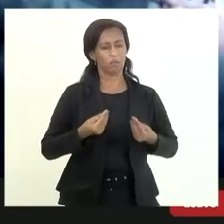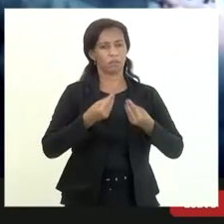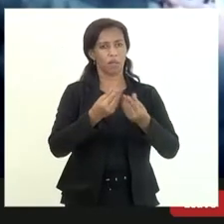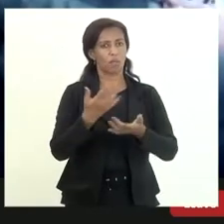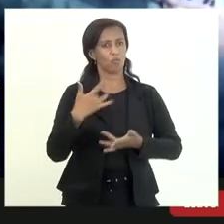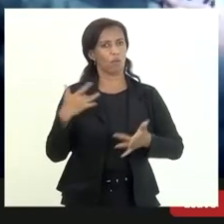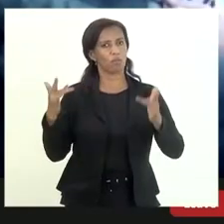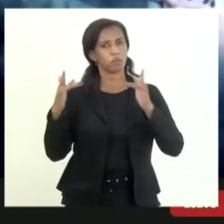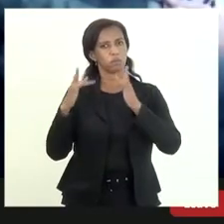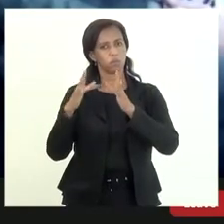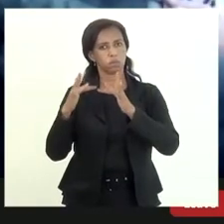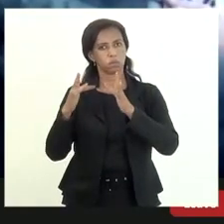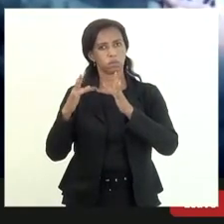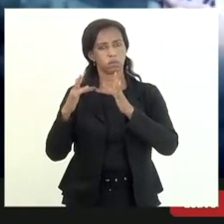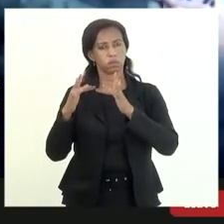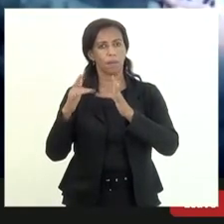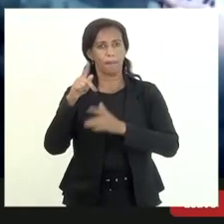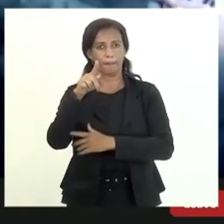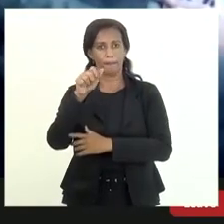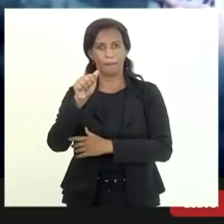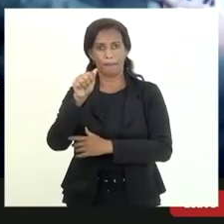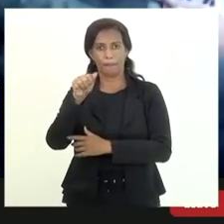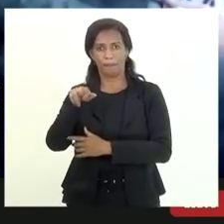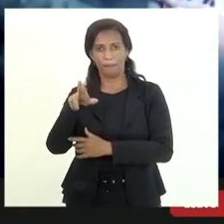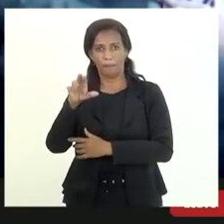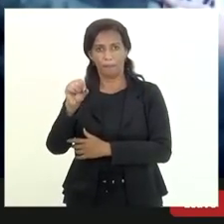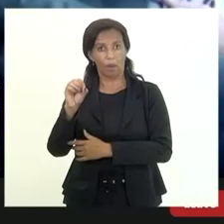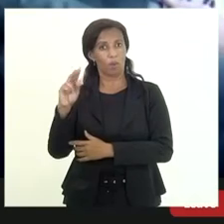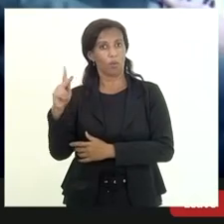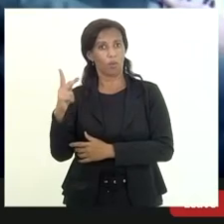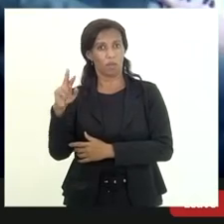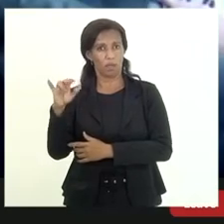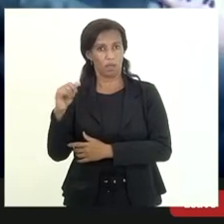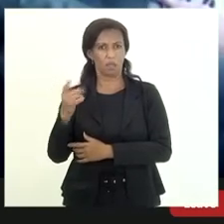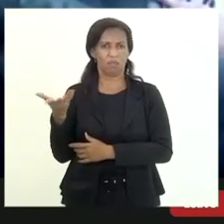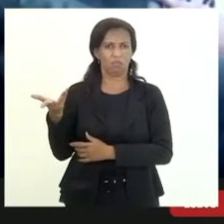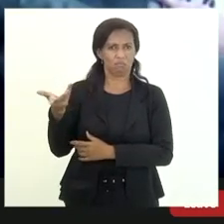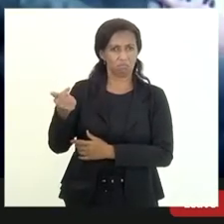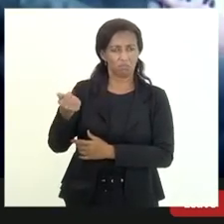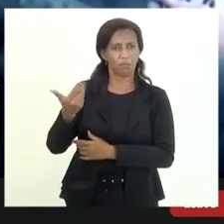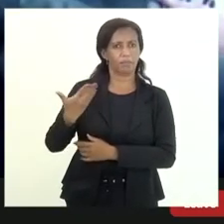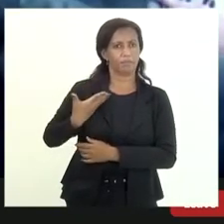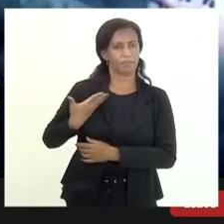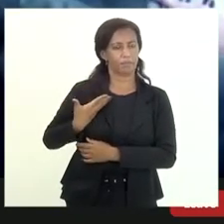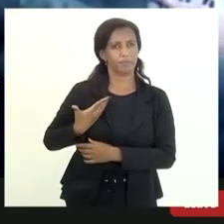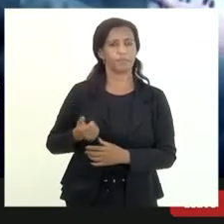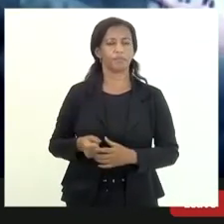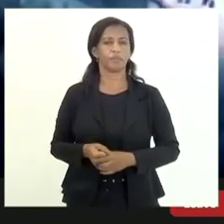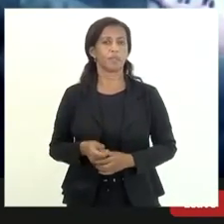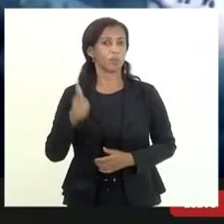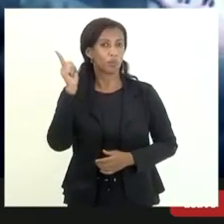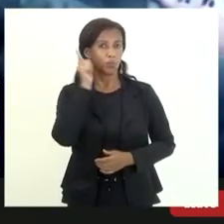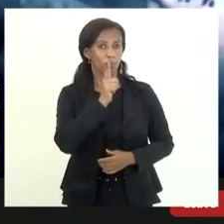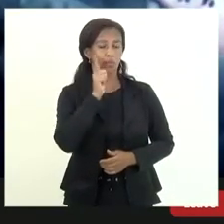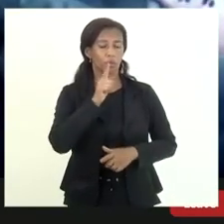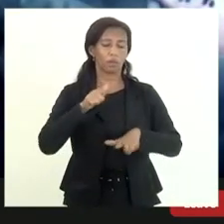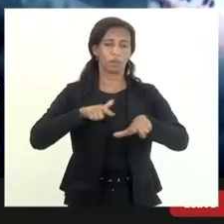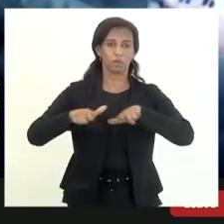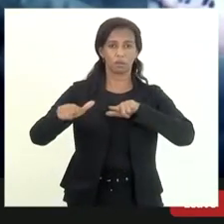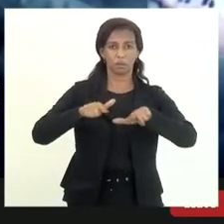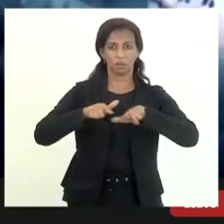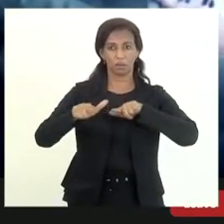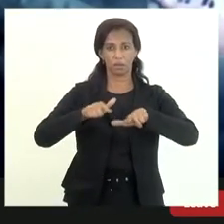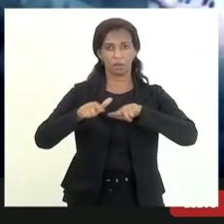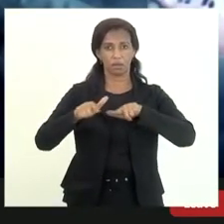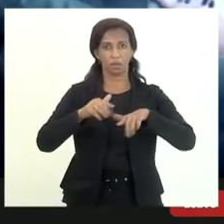em contato com o Paulo Henrique que é um colega um excelente colega e a gente consegue trabalhar esse rating